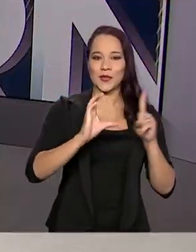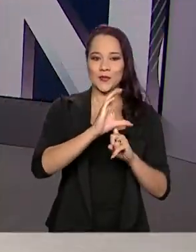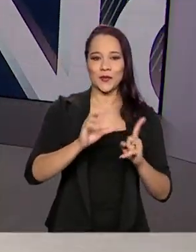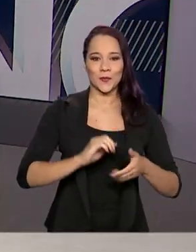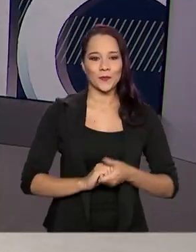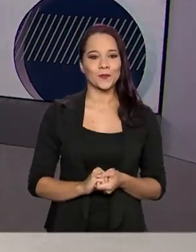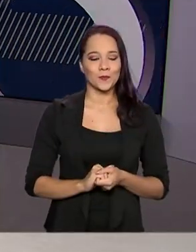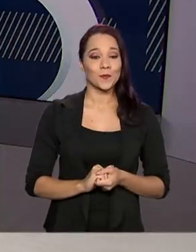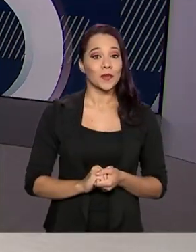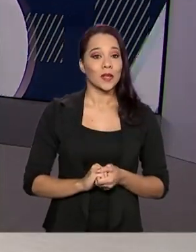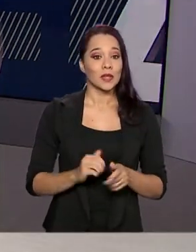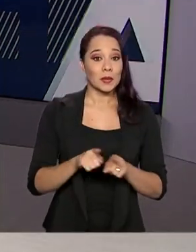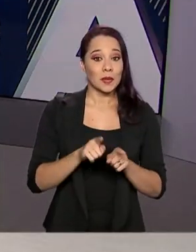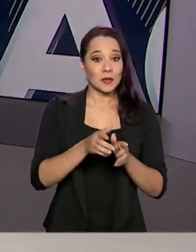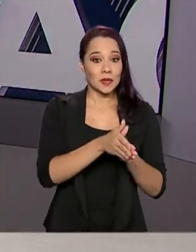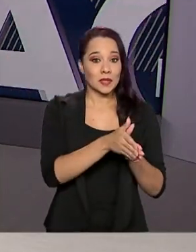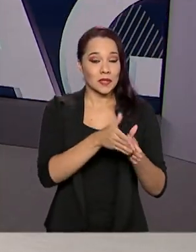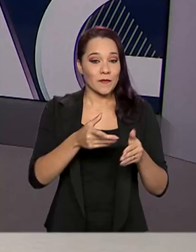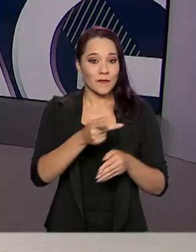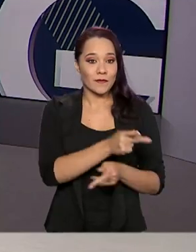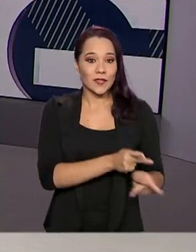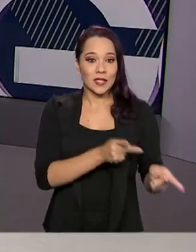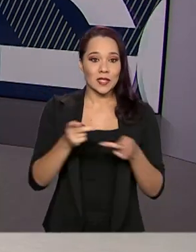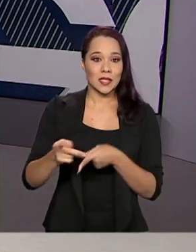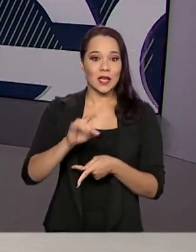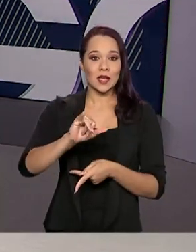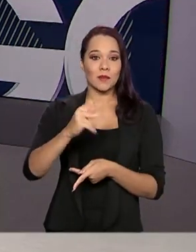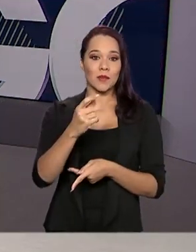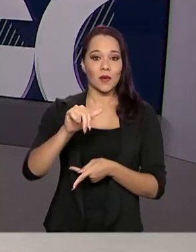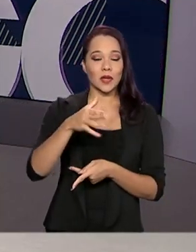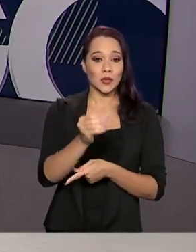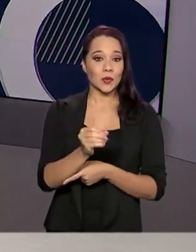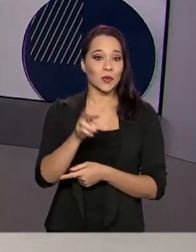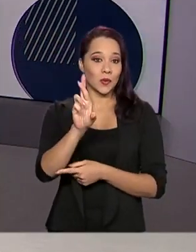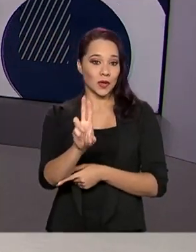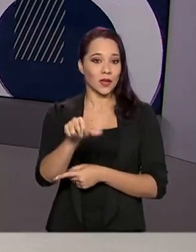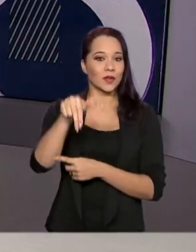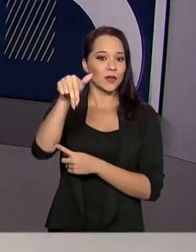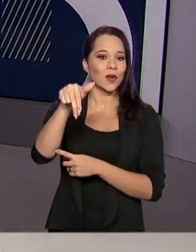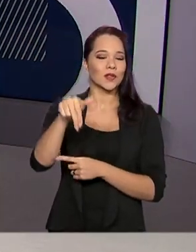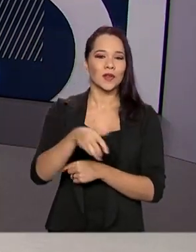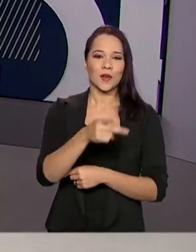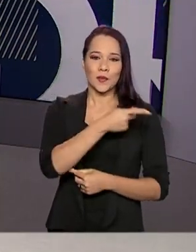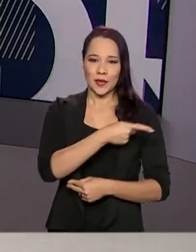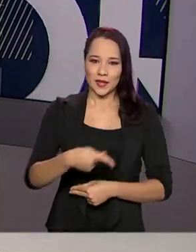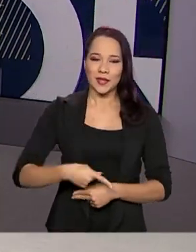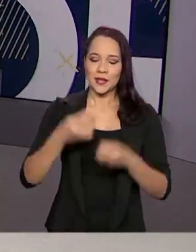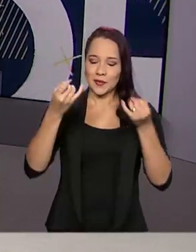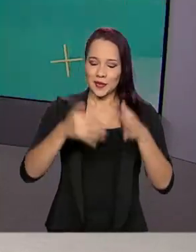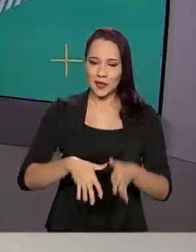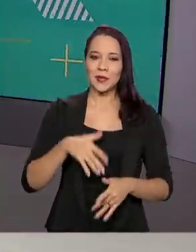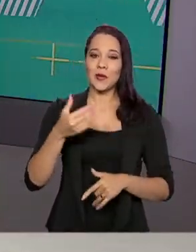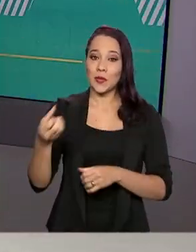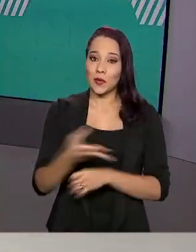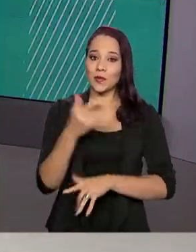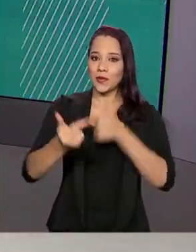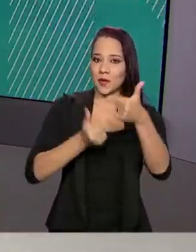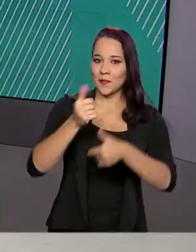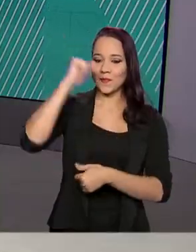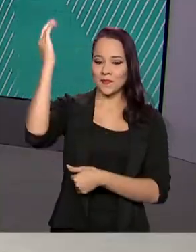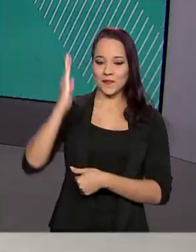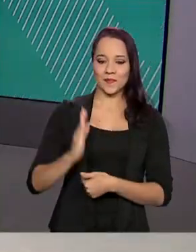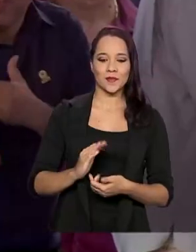E durante visita a Ipanguaçu, no Rio Grande do Norte, o presidente comentou a geração de novos empregos no Brasil.